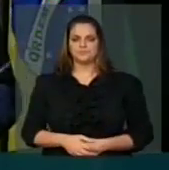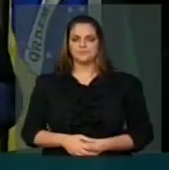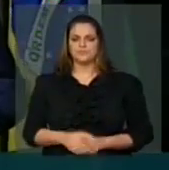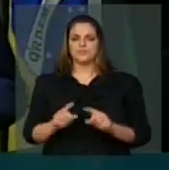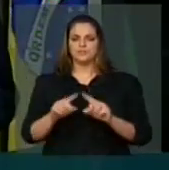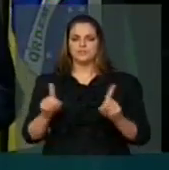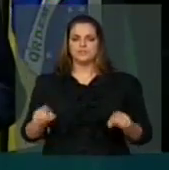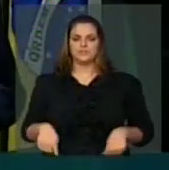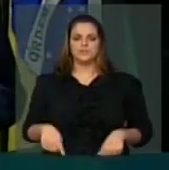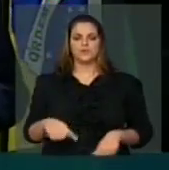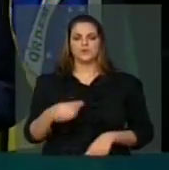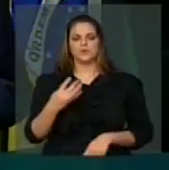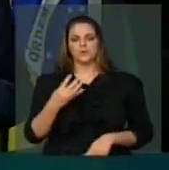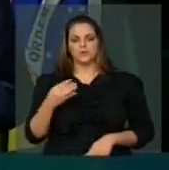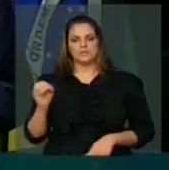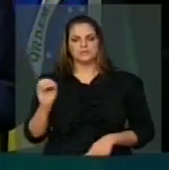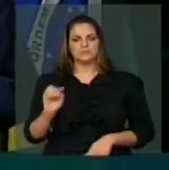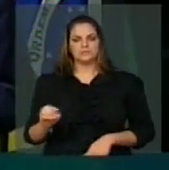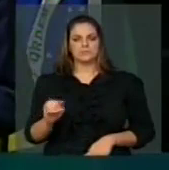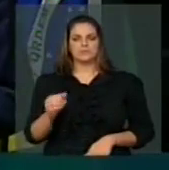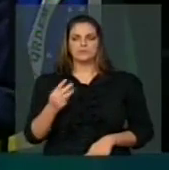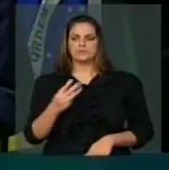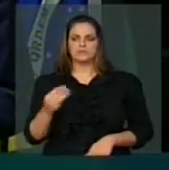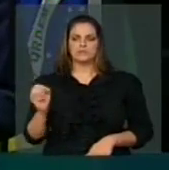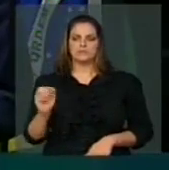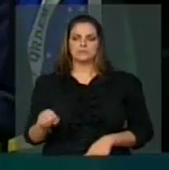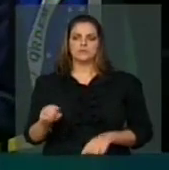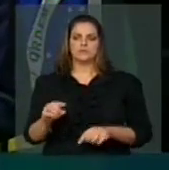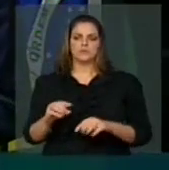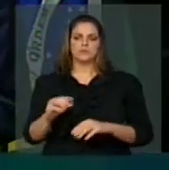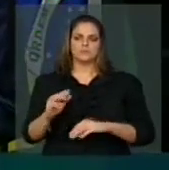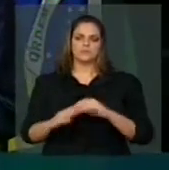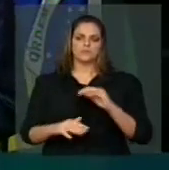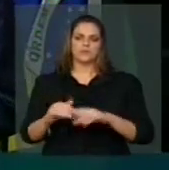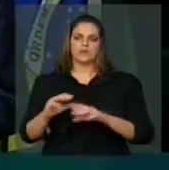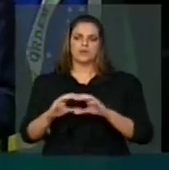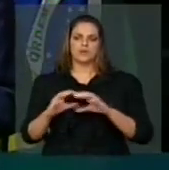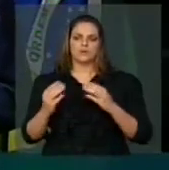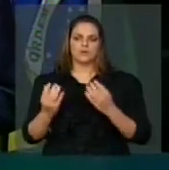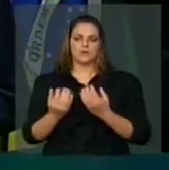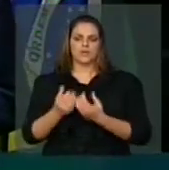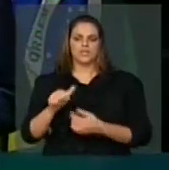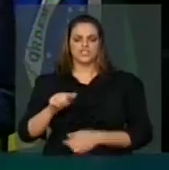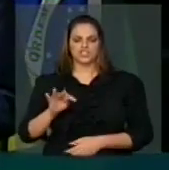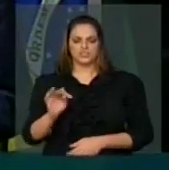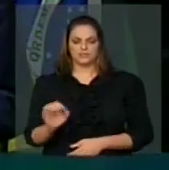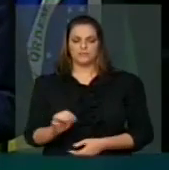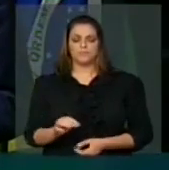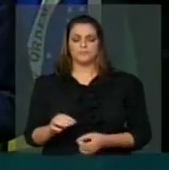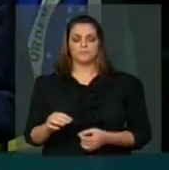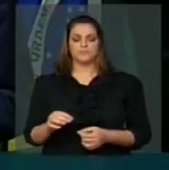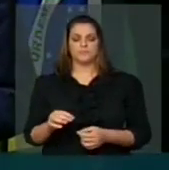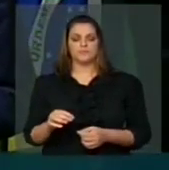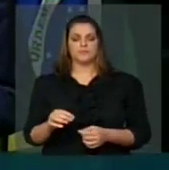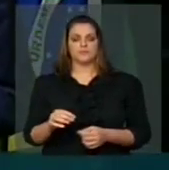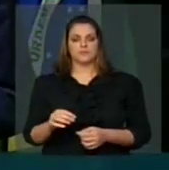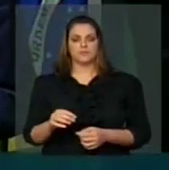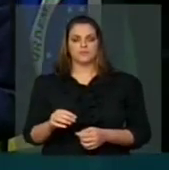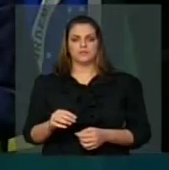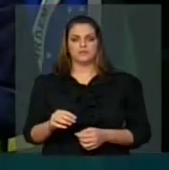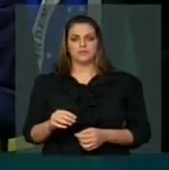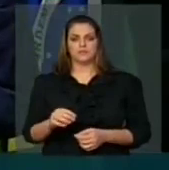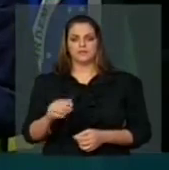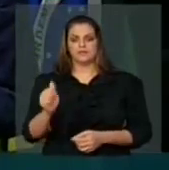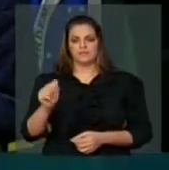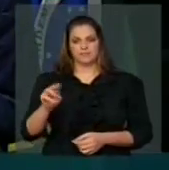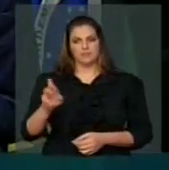mil agentes de comunidade de saúde, 100 mil agentes de MIR. É uma matéria de iniciativa do deputado André Vargas, que tem como relator o deputado Pedro Chaves.